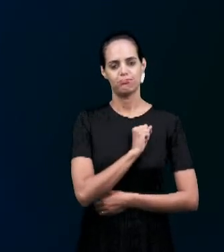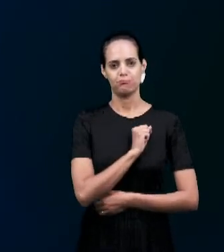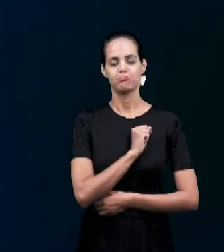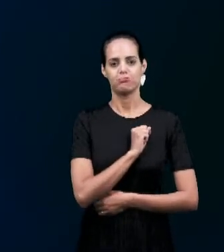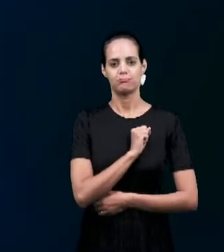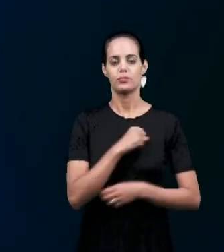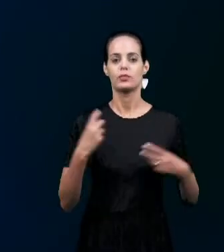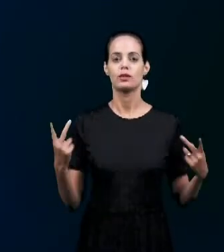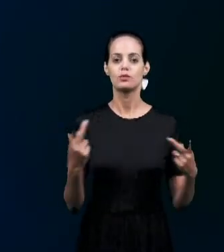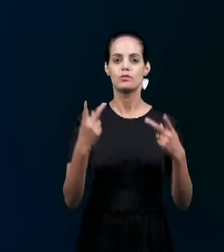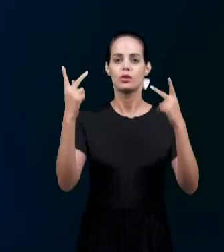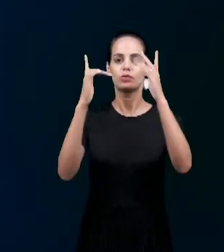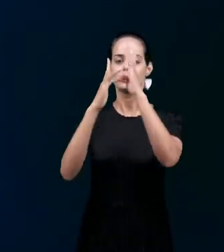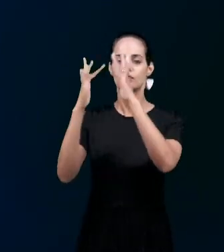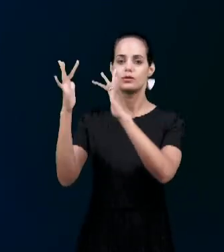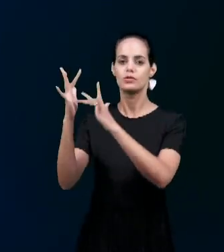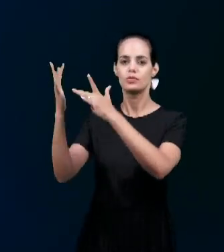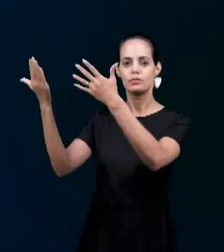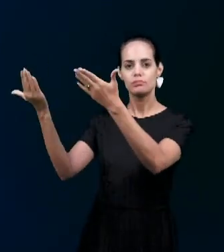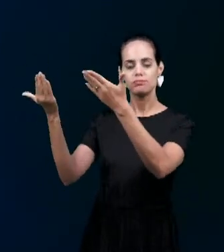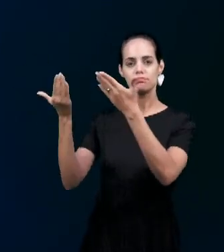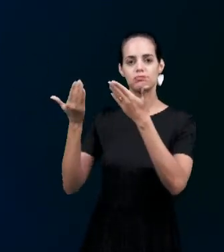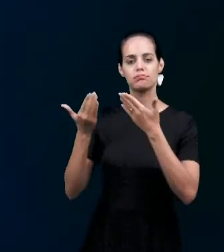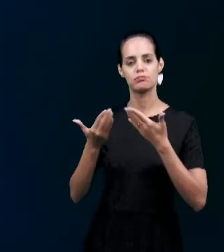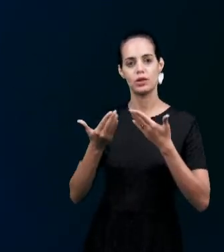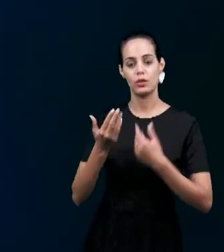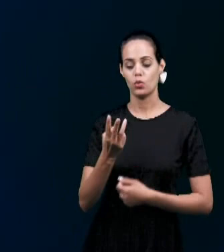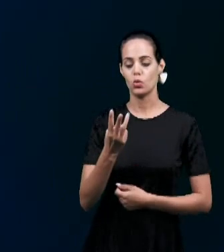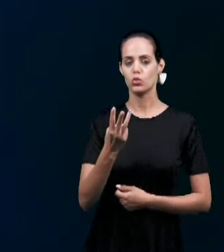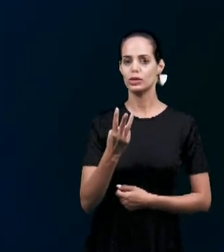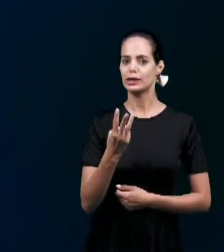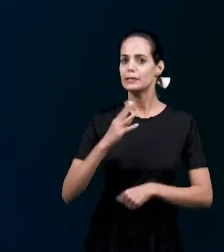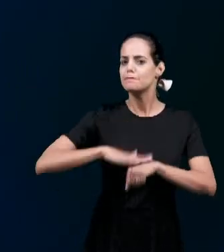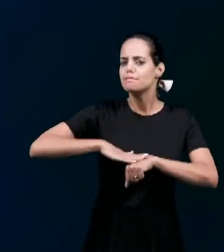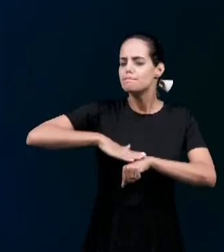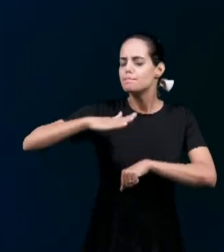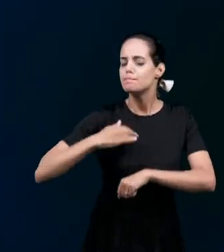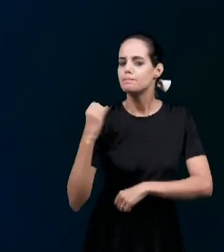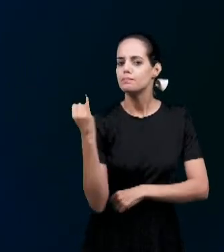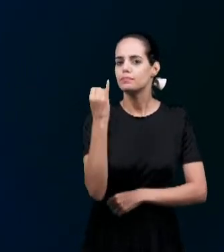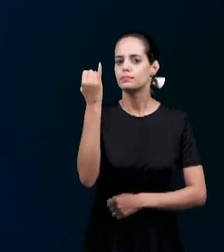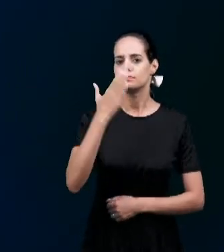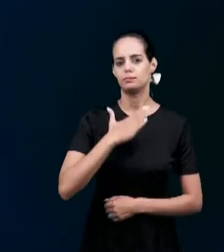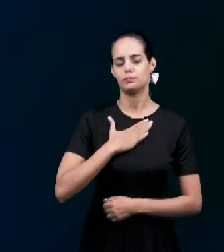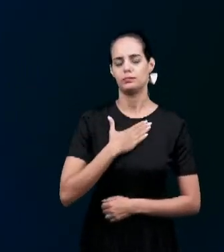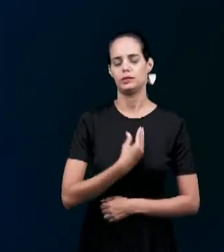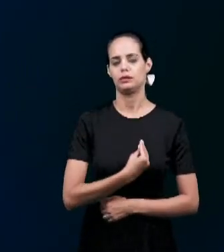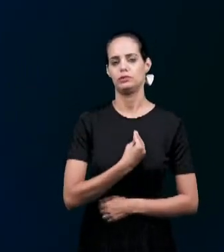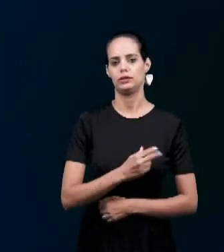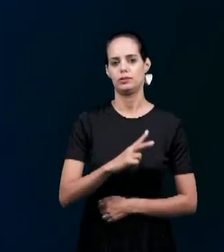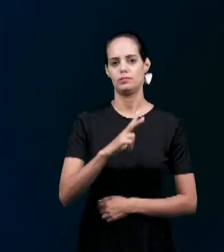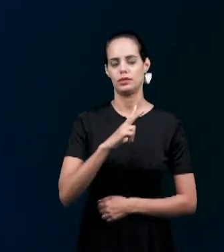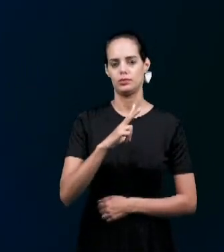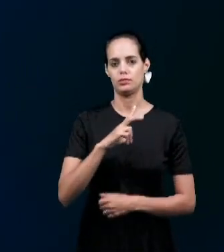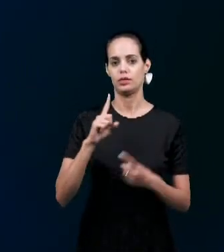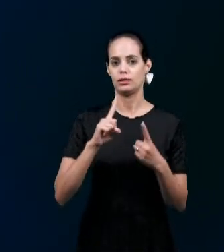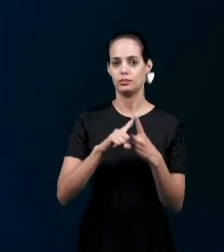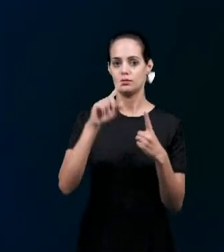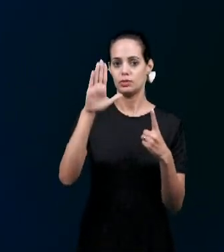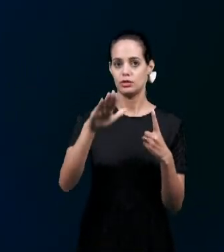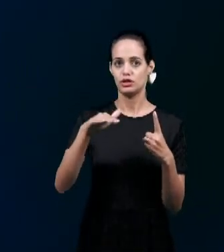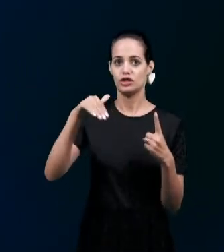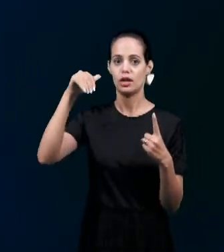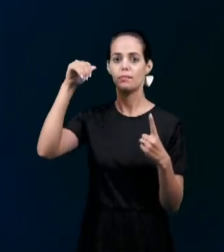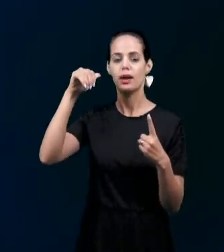Senhor Jesus Três Que são de maior importância Para a minha vida Primeiro chamado Para das